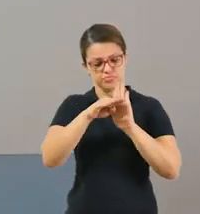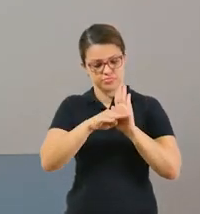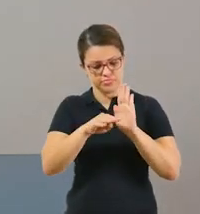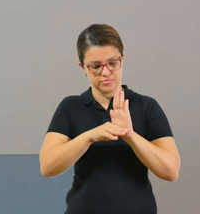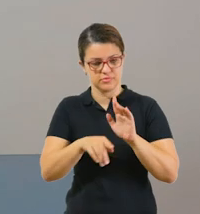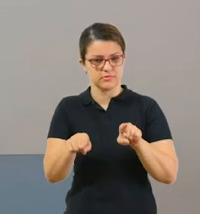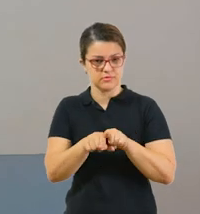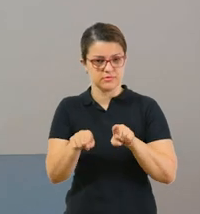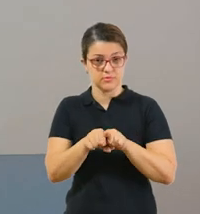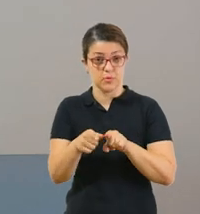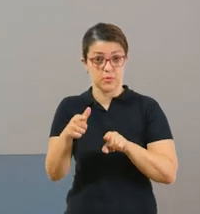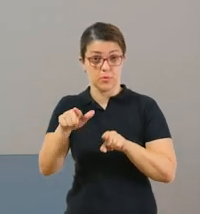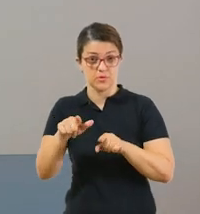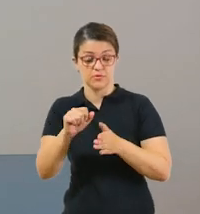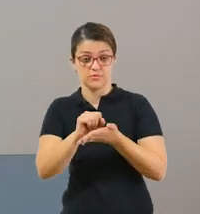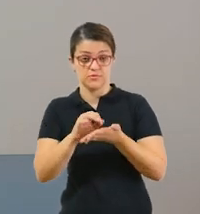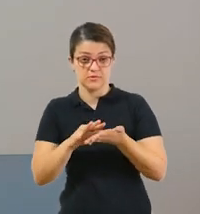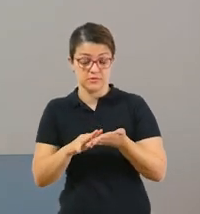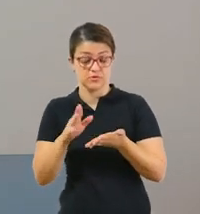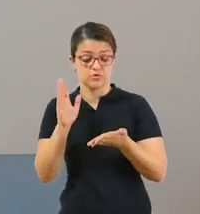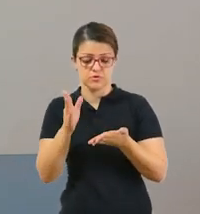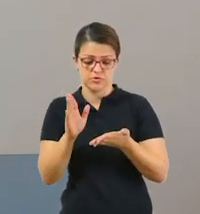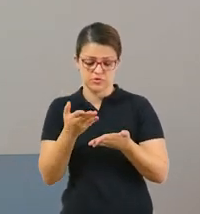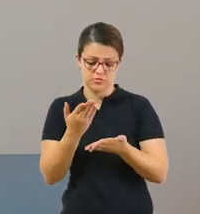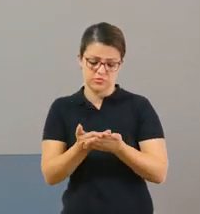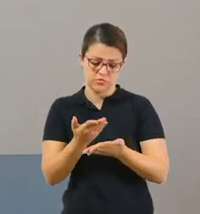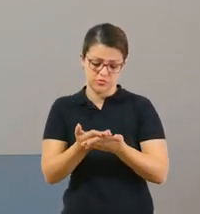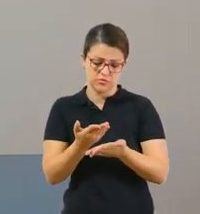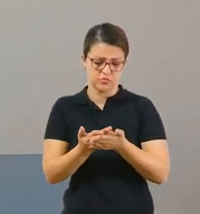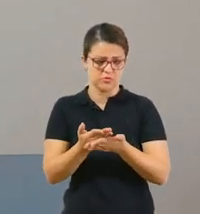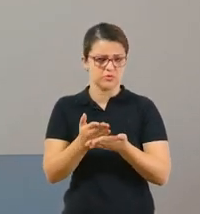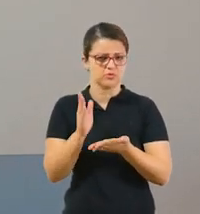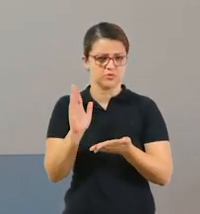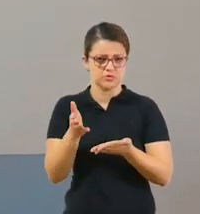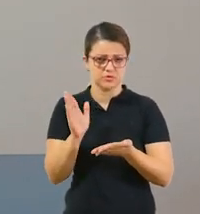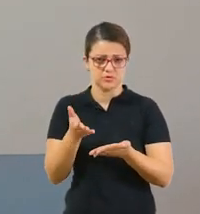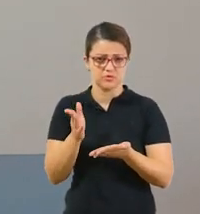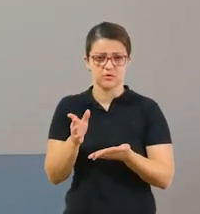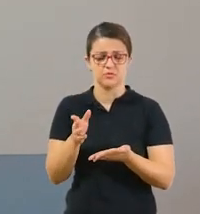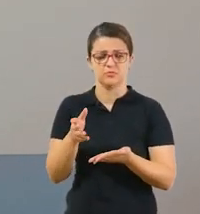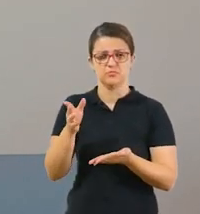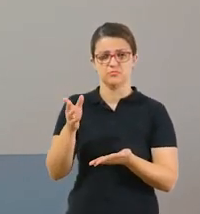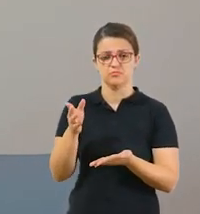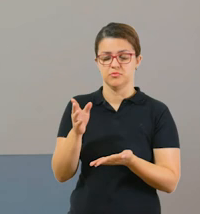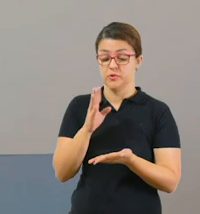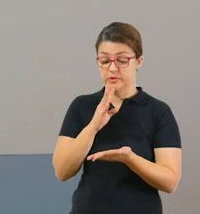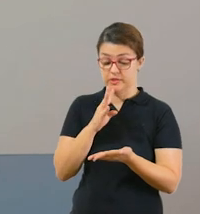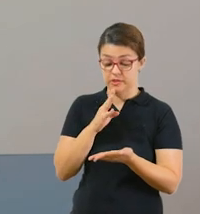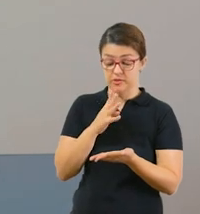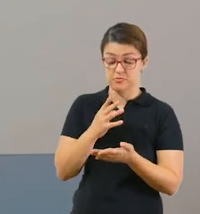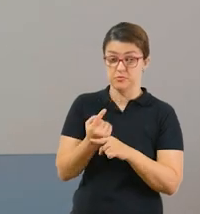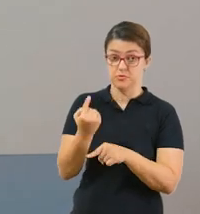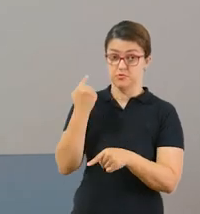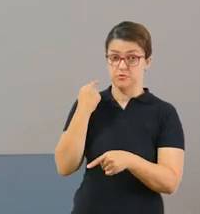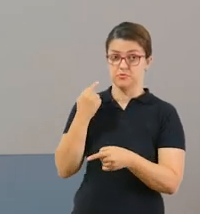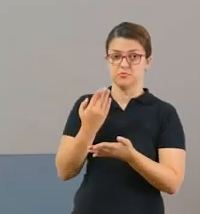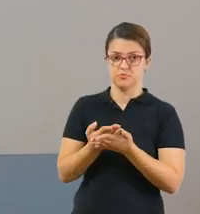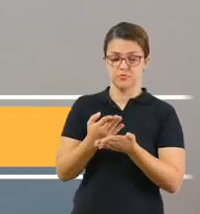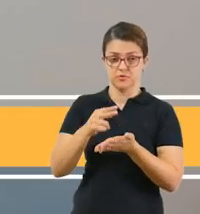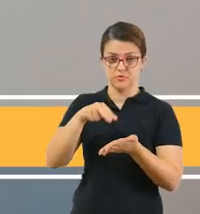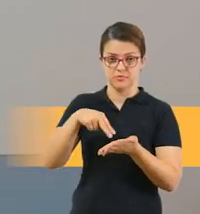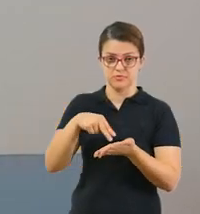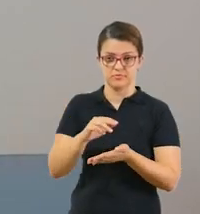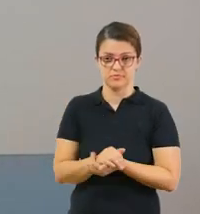Apoiem-se também nas outras lições. Muitas vezes vocês já estudaram alguma questão que está aí, vocês também podem olhar no material anterior,